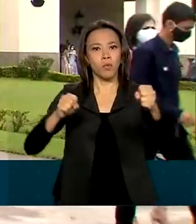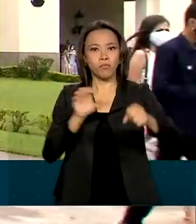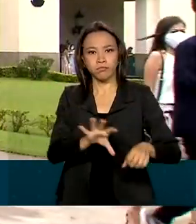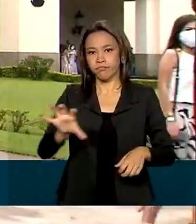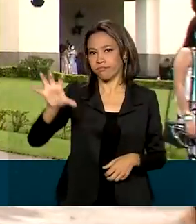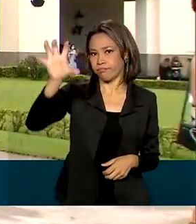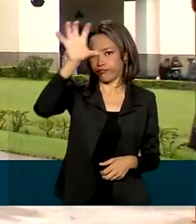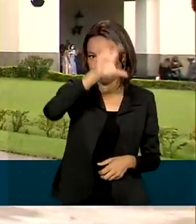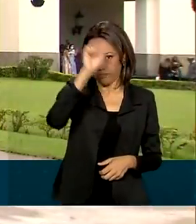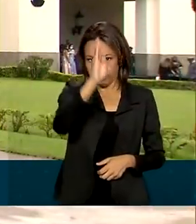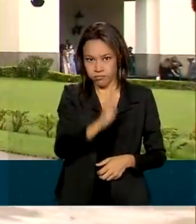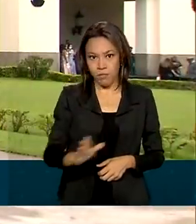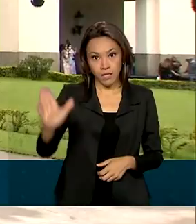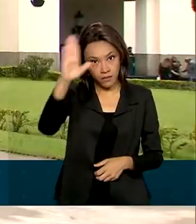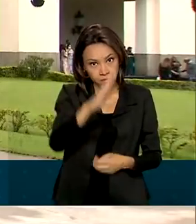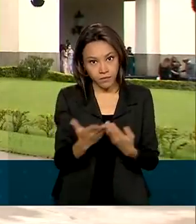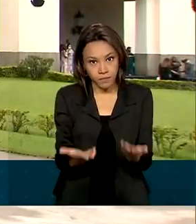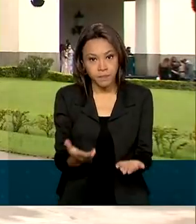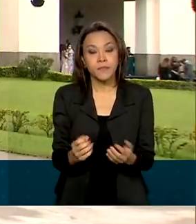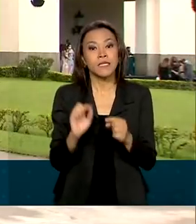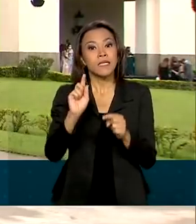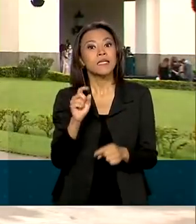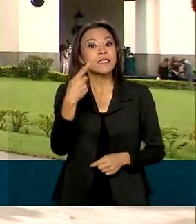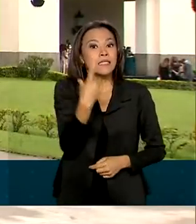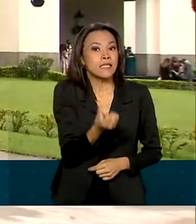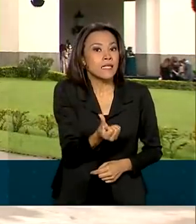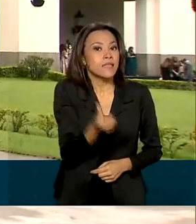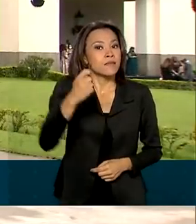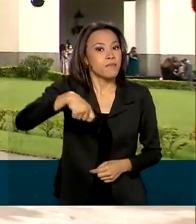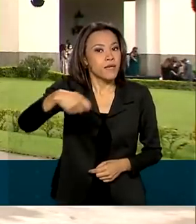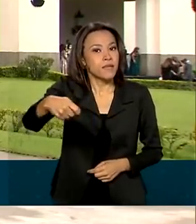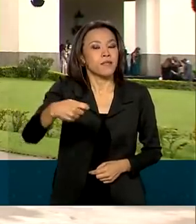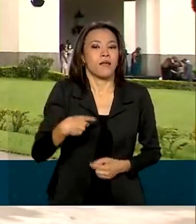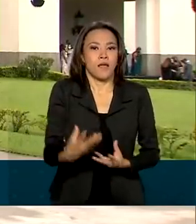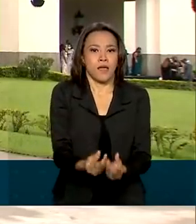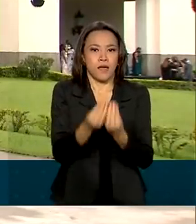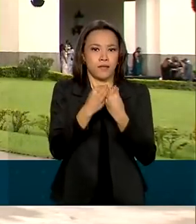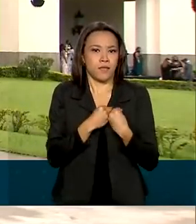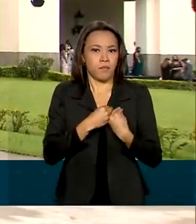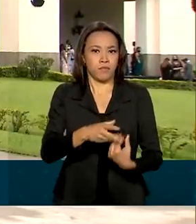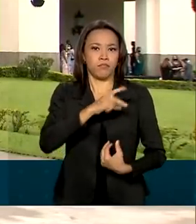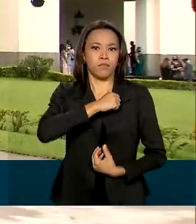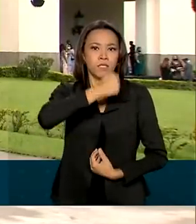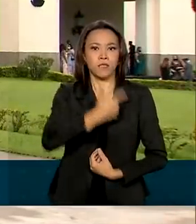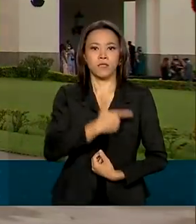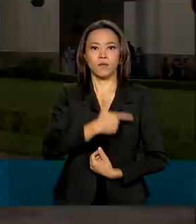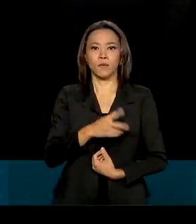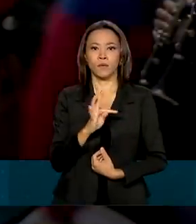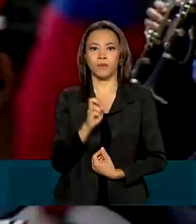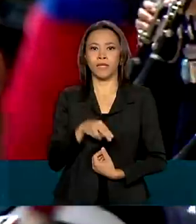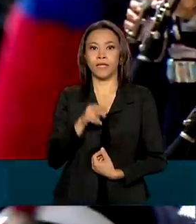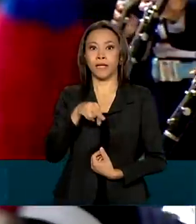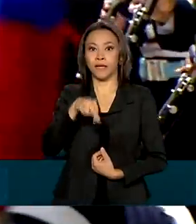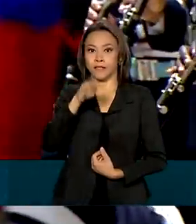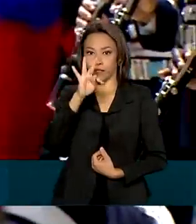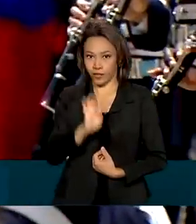militares em todo o país. E em seis meses, recebem a patente de segundo tenente do Exército.